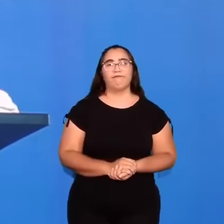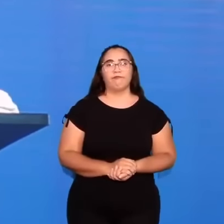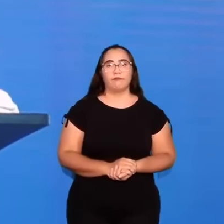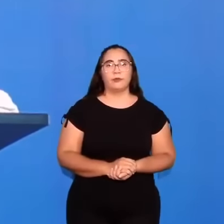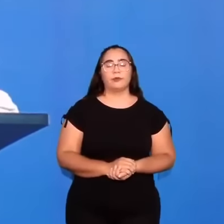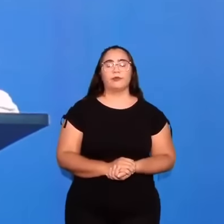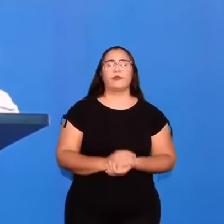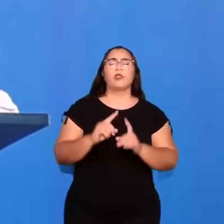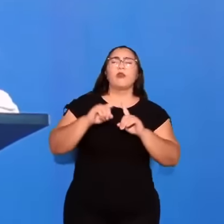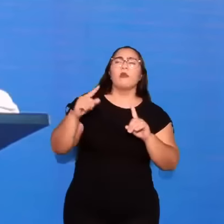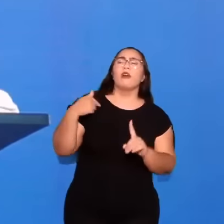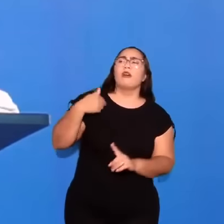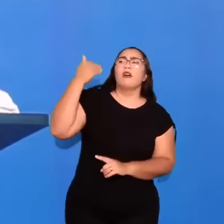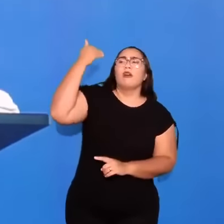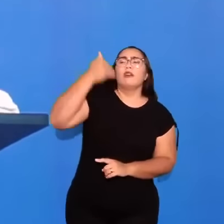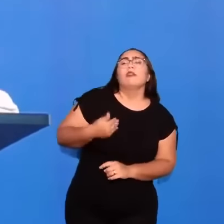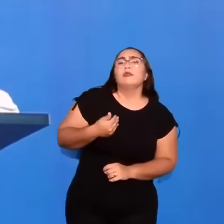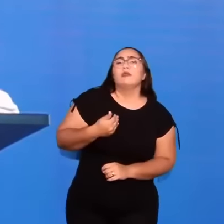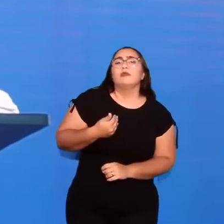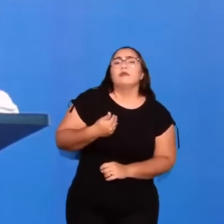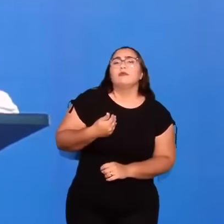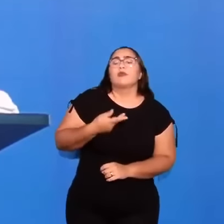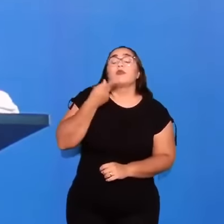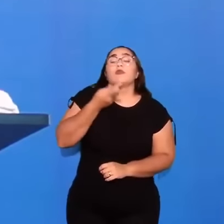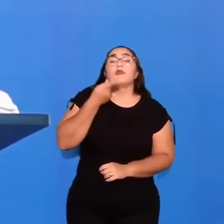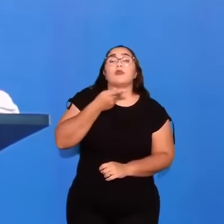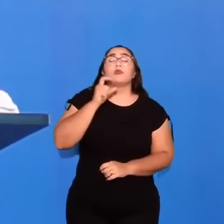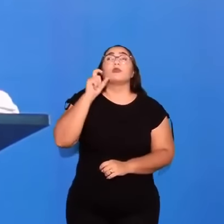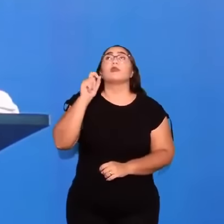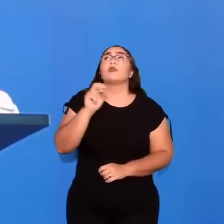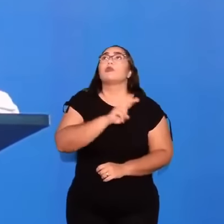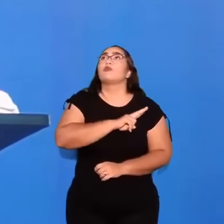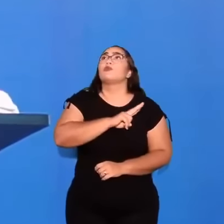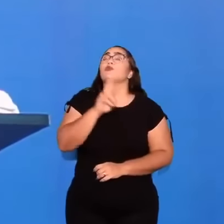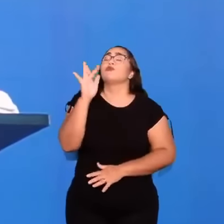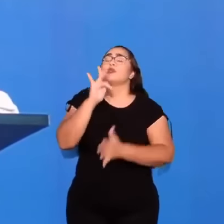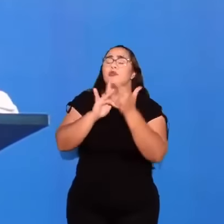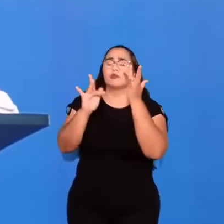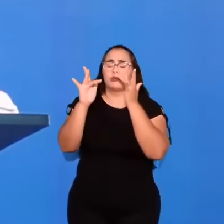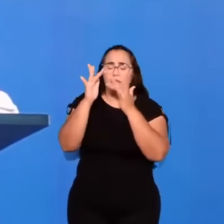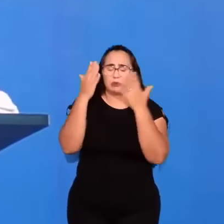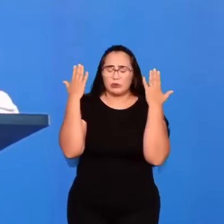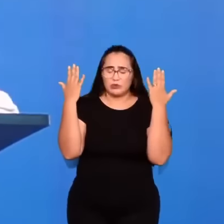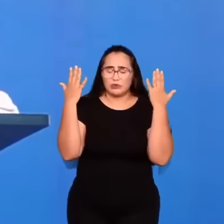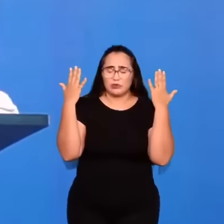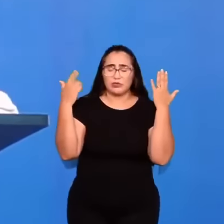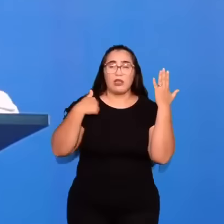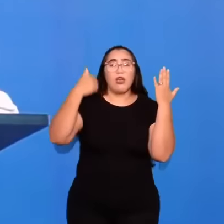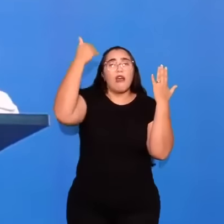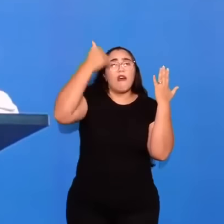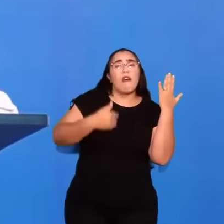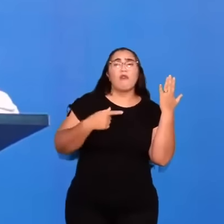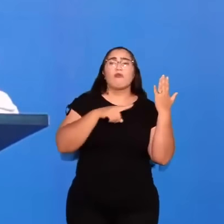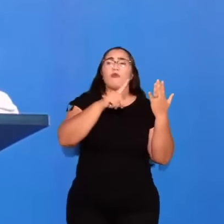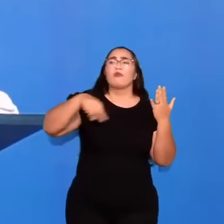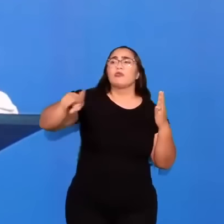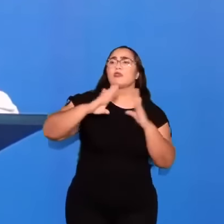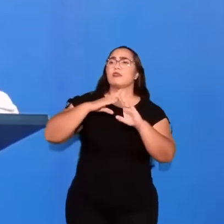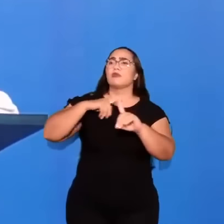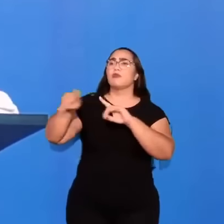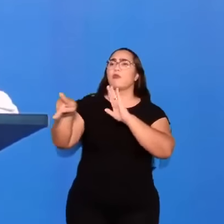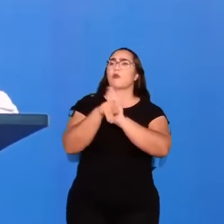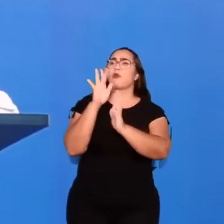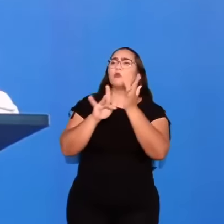Mas eu estou aqui, para falar em nome de Jesus, eu, você e a igreja de